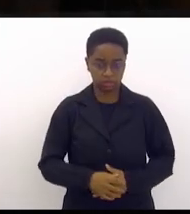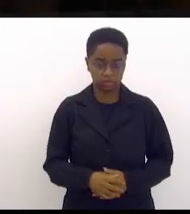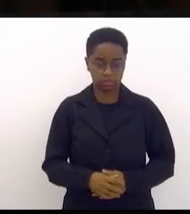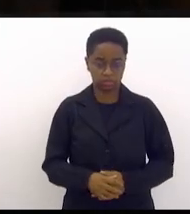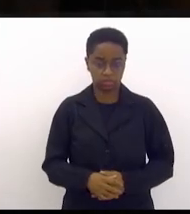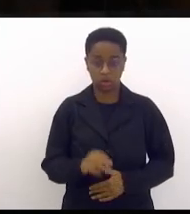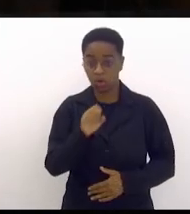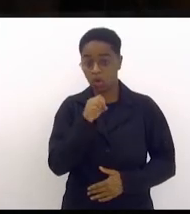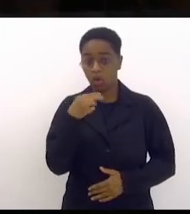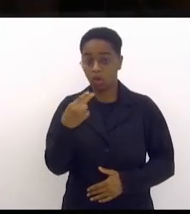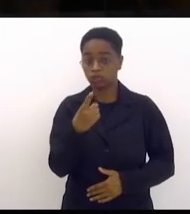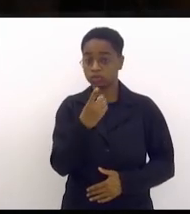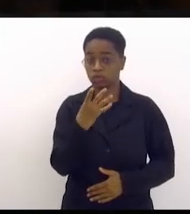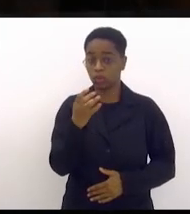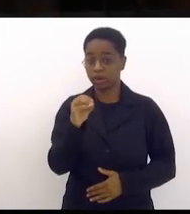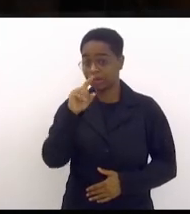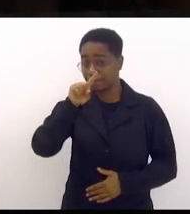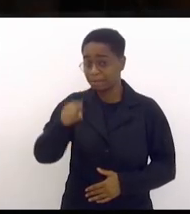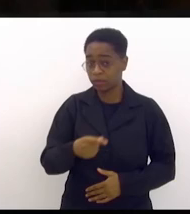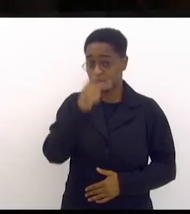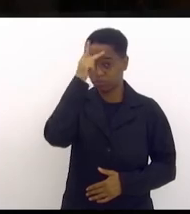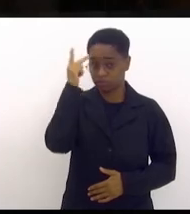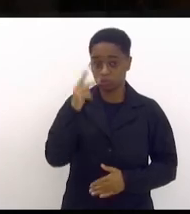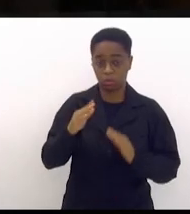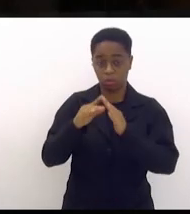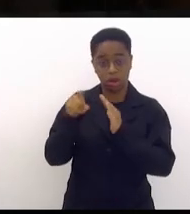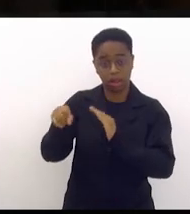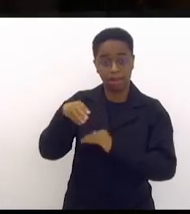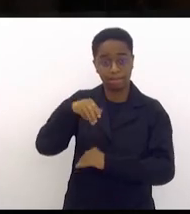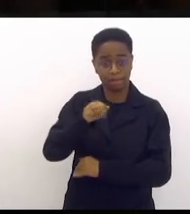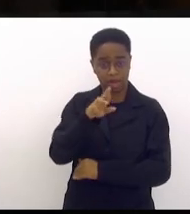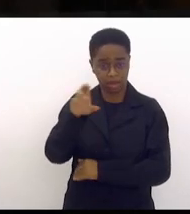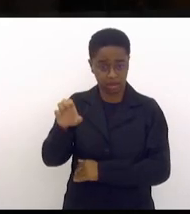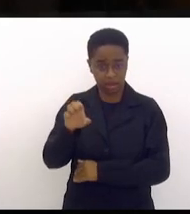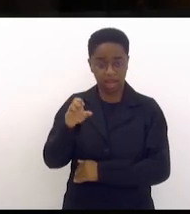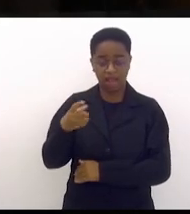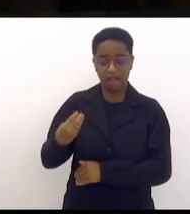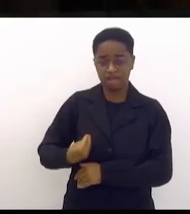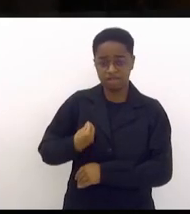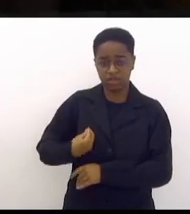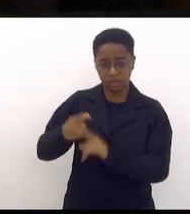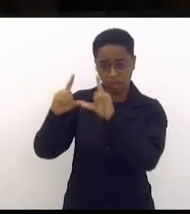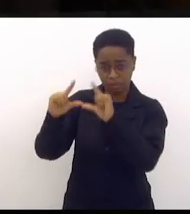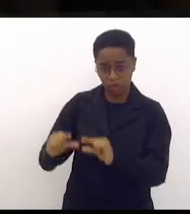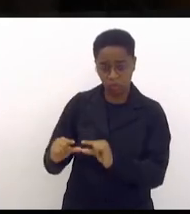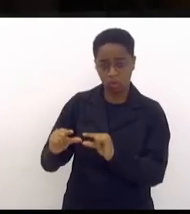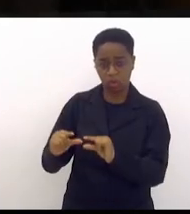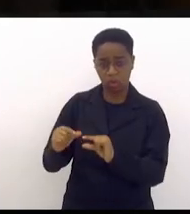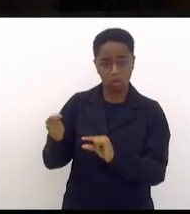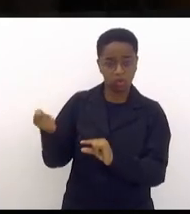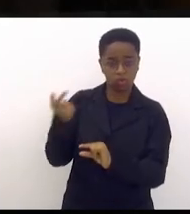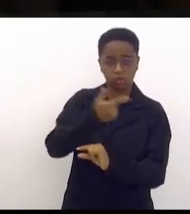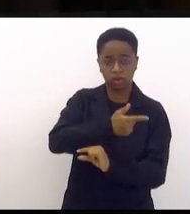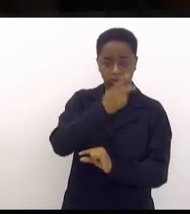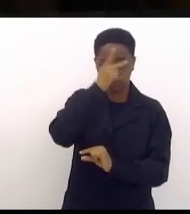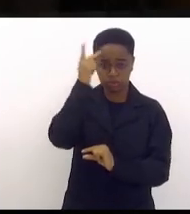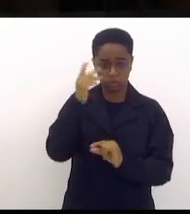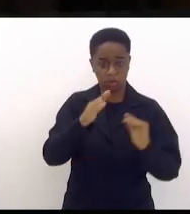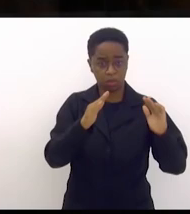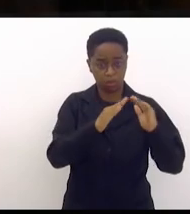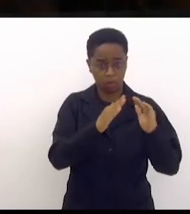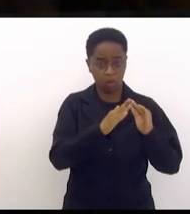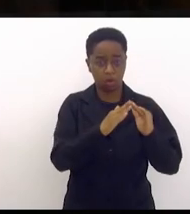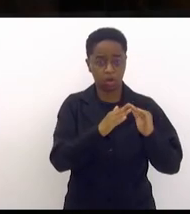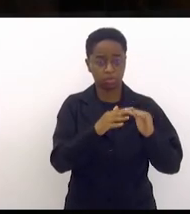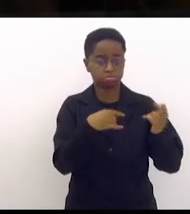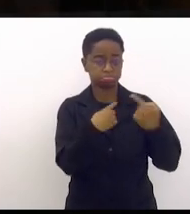Ou os 140 mil moradores que vivem na Maré, vida deles vale menos do que a vida de quem vive no asfalto